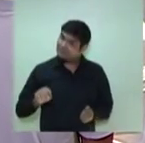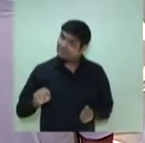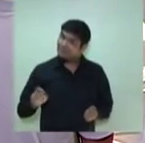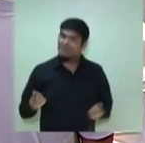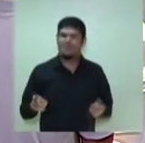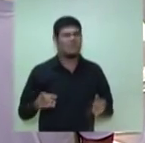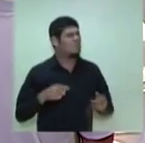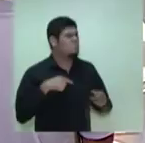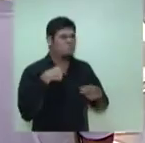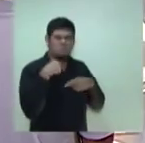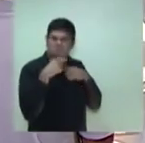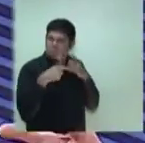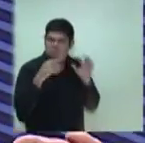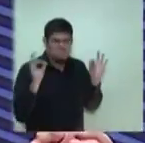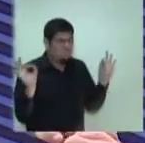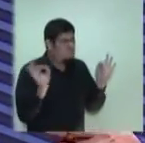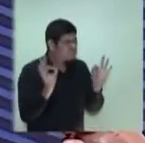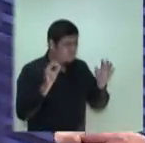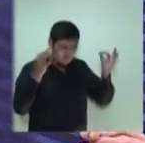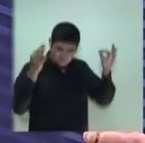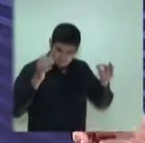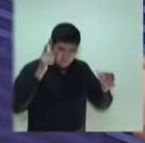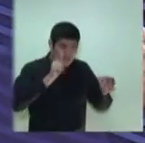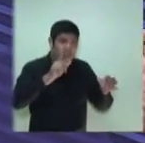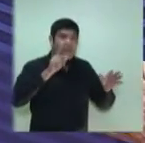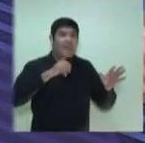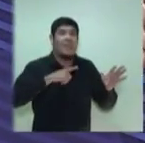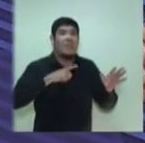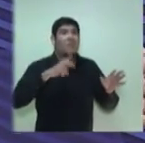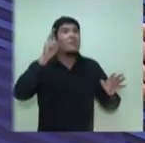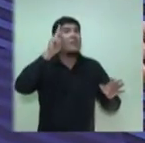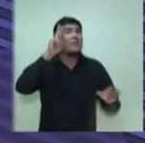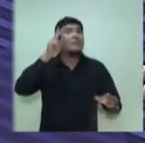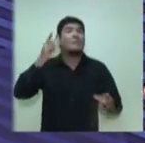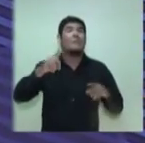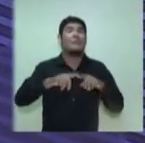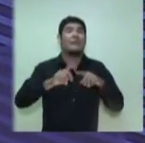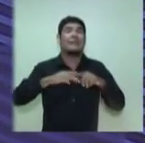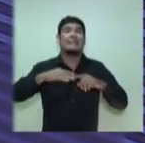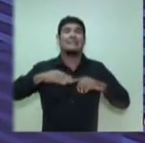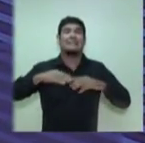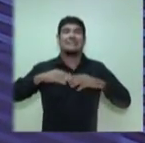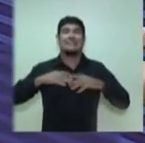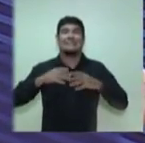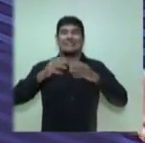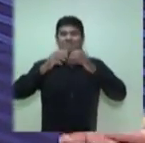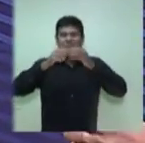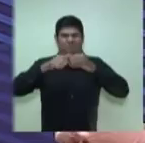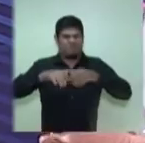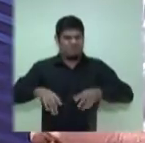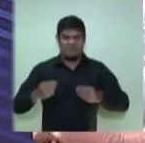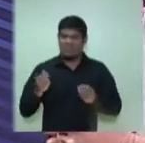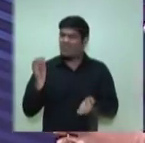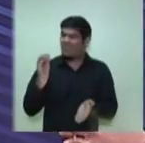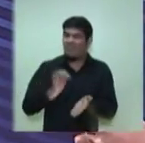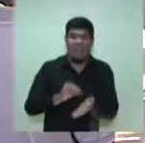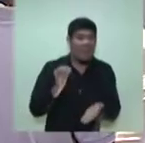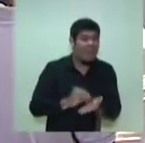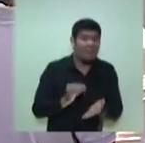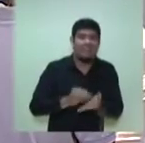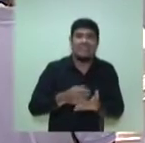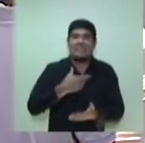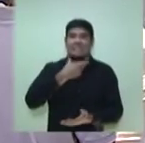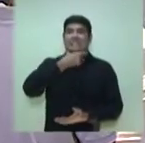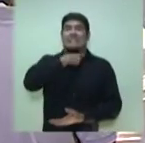sem dúvida alguma, eu ponderei que na hora da pior crise econômica da história do Brasil, nós tínhamos que ter muita prudência.